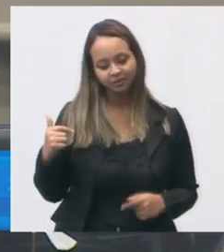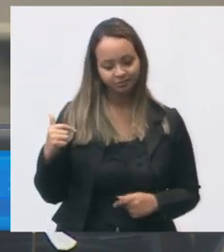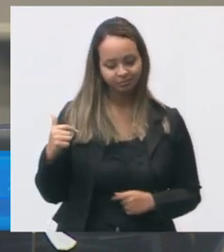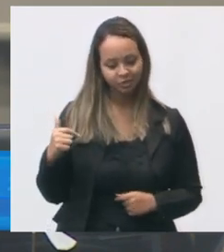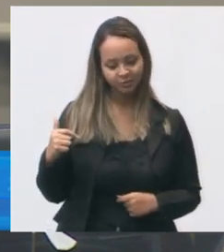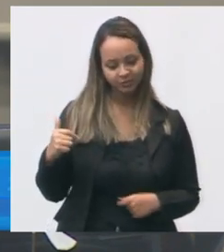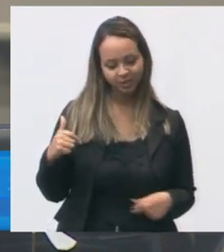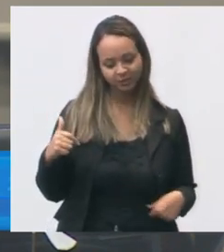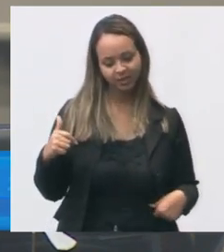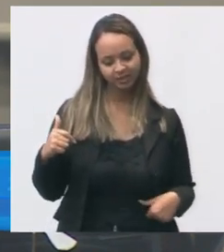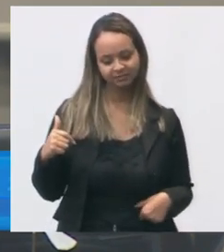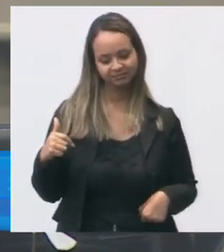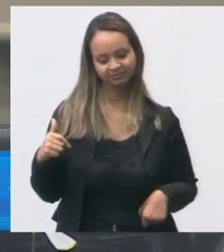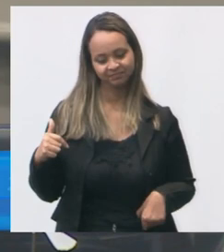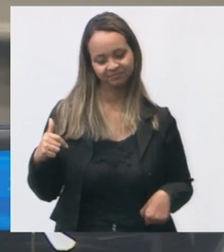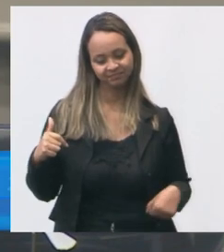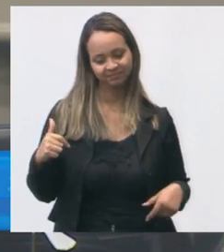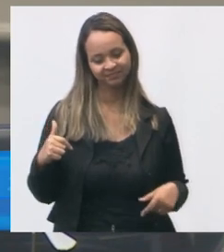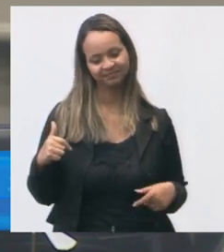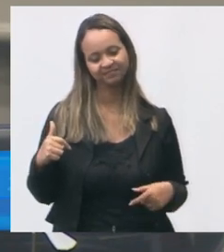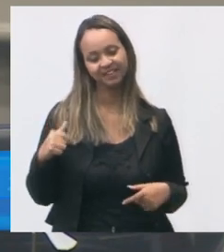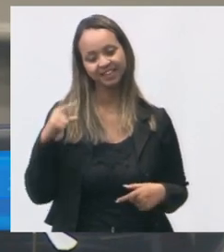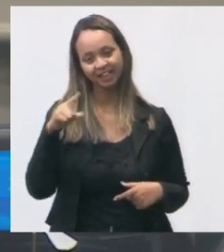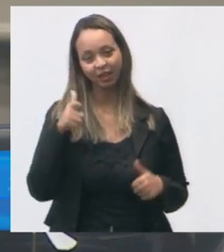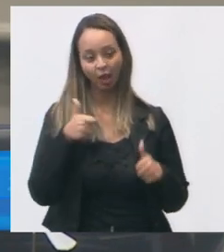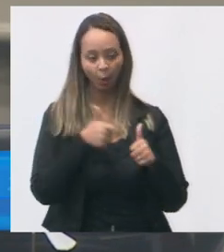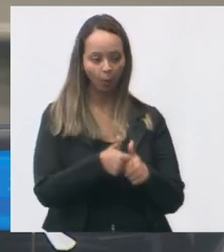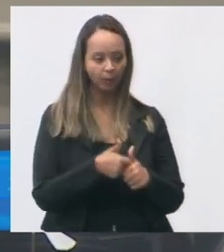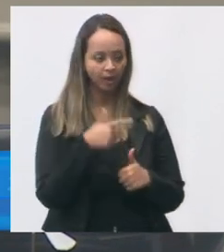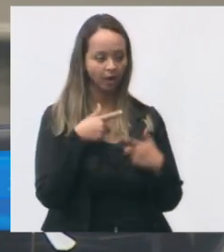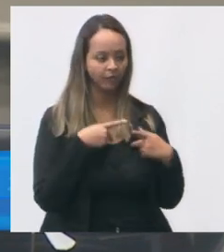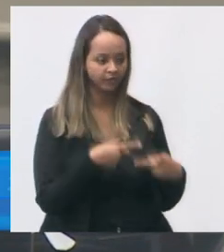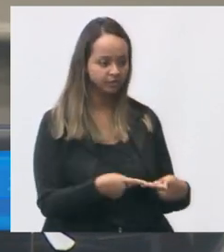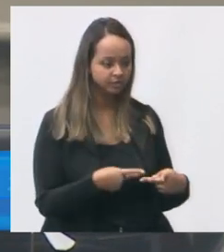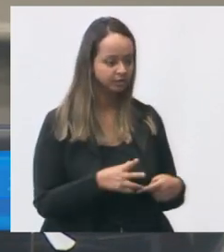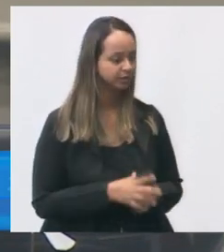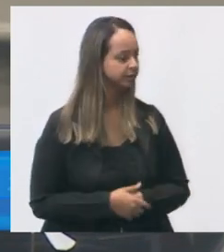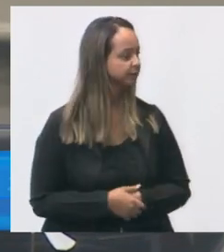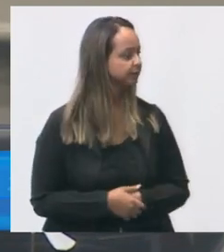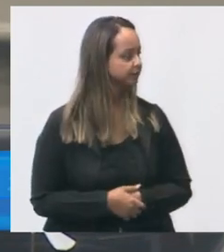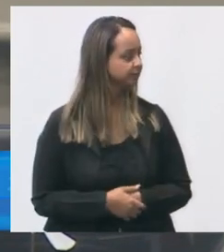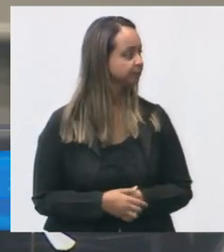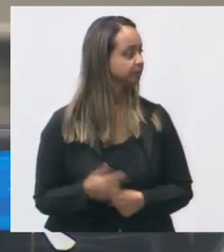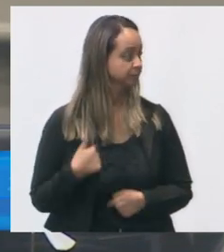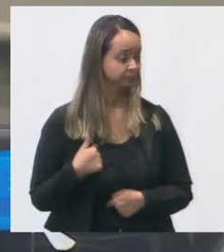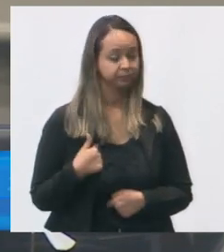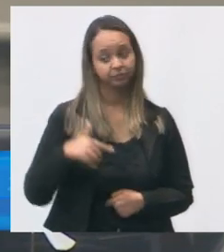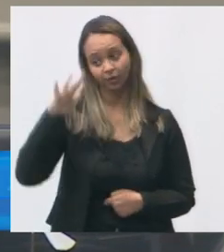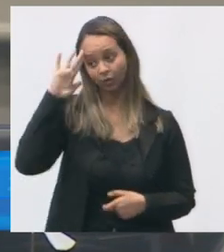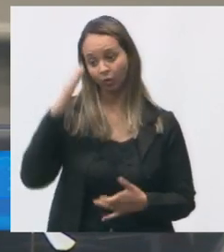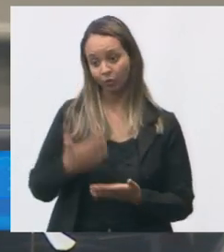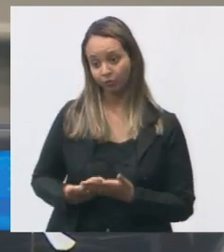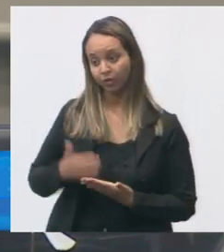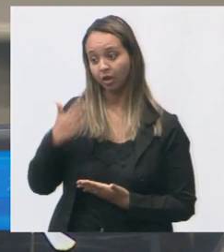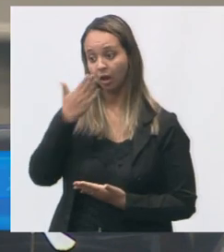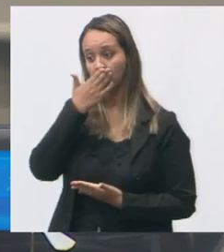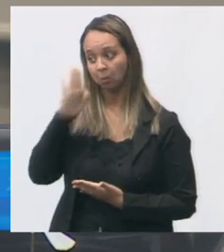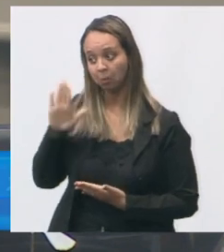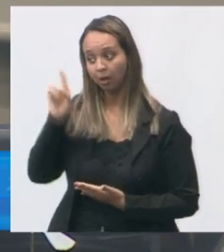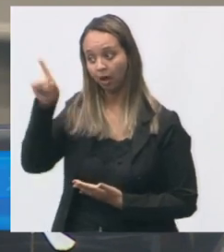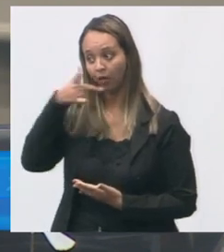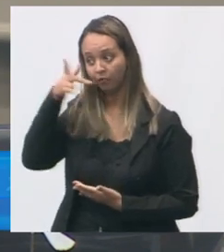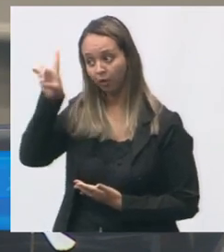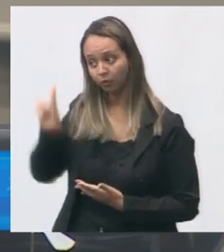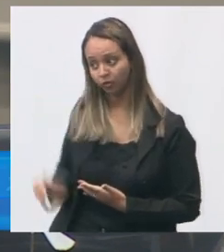escala para ser quem vai acompanhar a visita a gente confia na palavra da diretora então a diretora